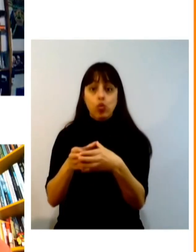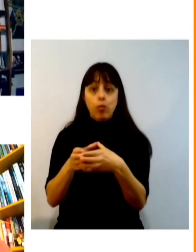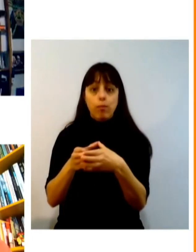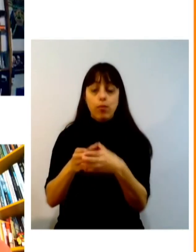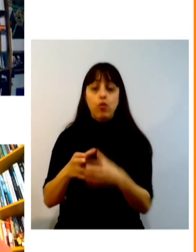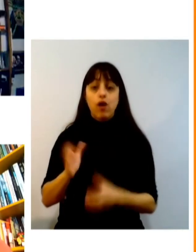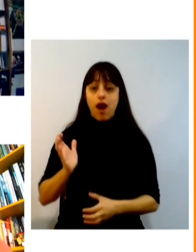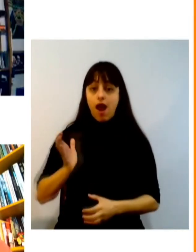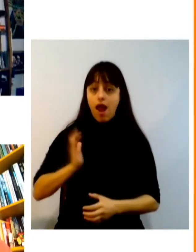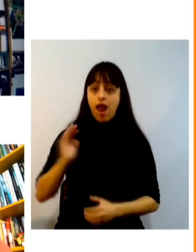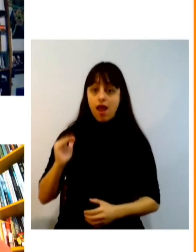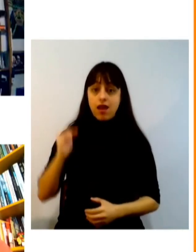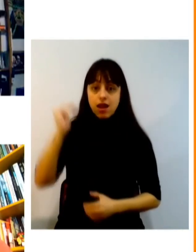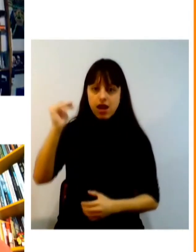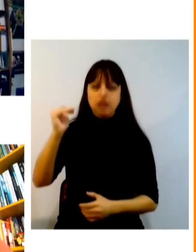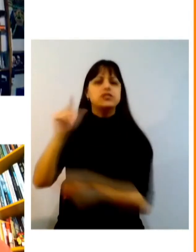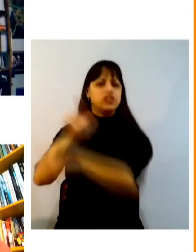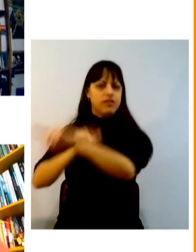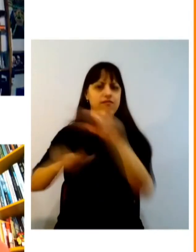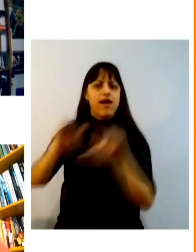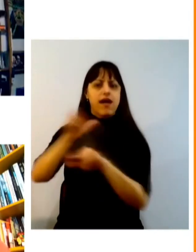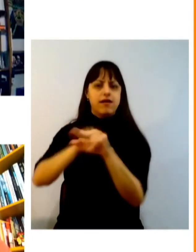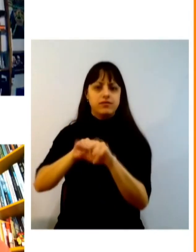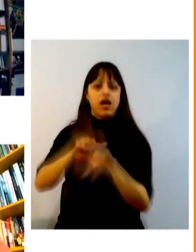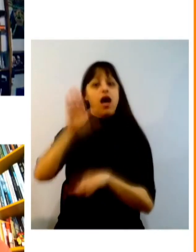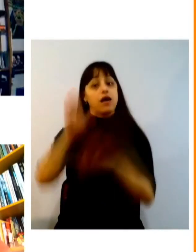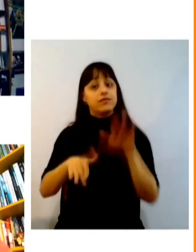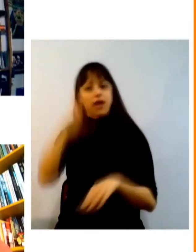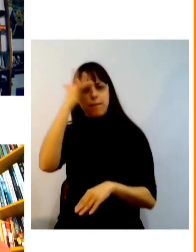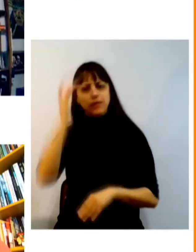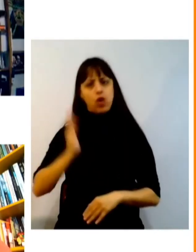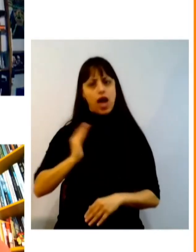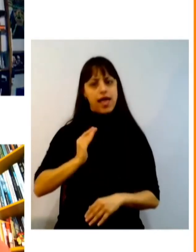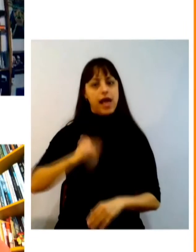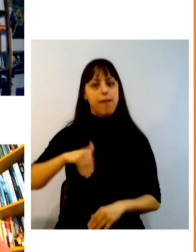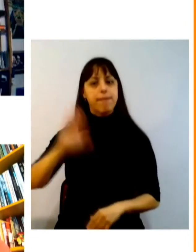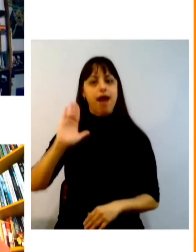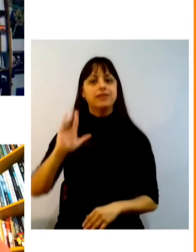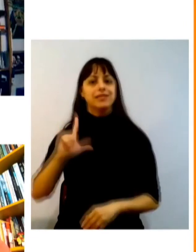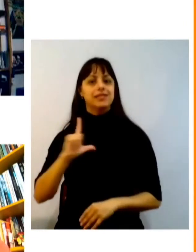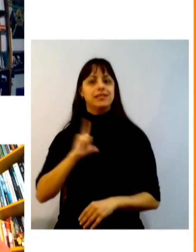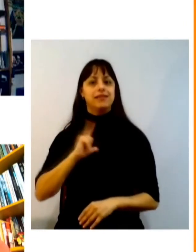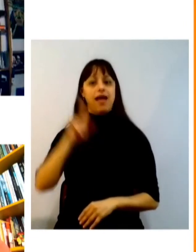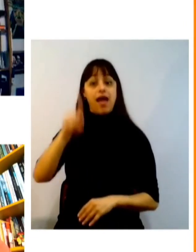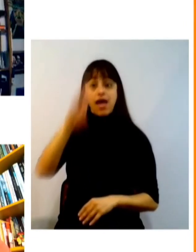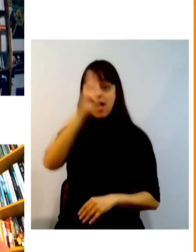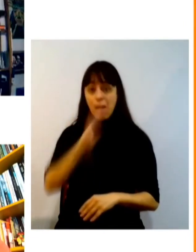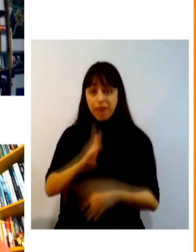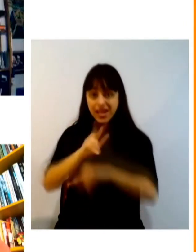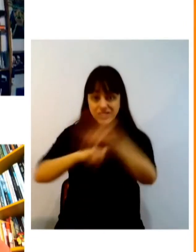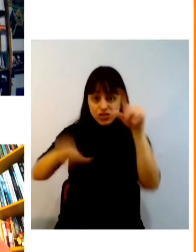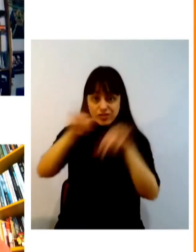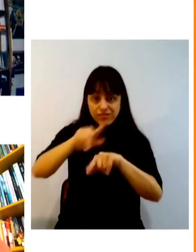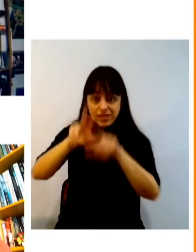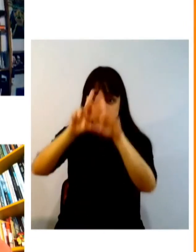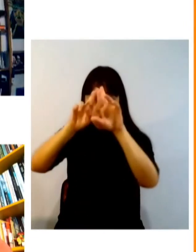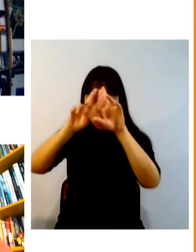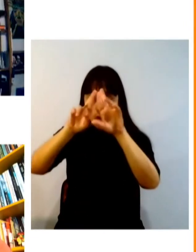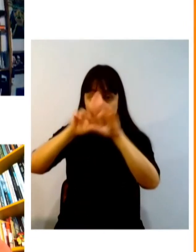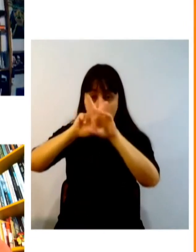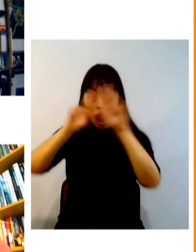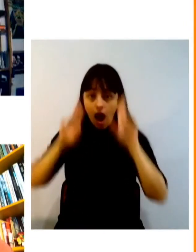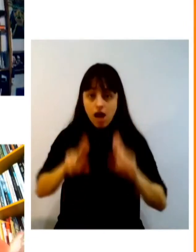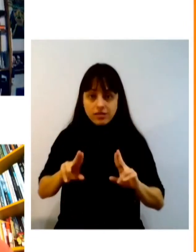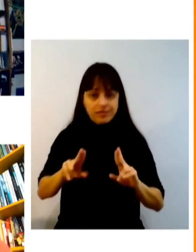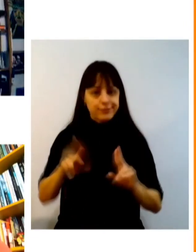diversas porque quando você vai a reuniões onde estão as pessoas com mais recursos etc, etc esse Brasil diverso não aparece